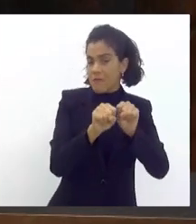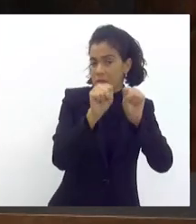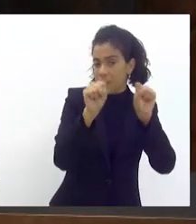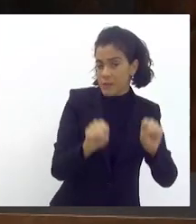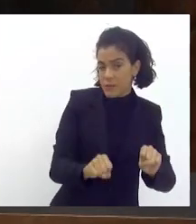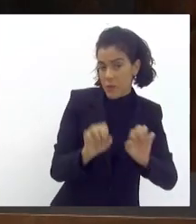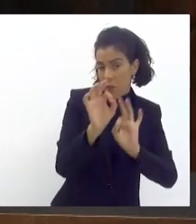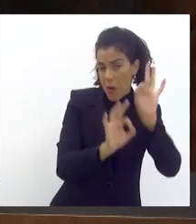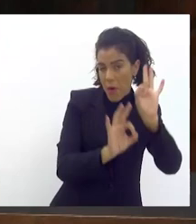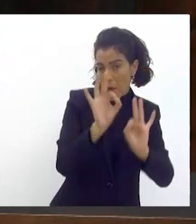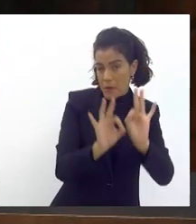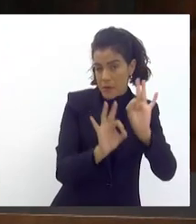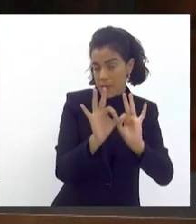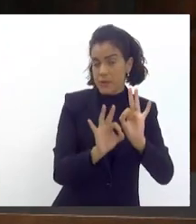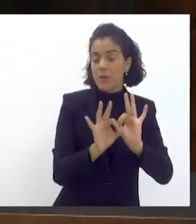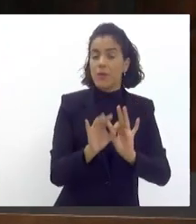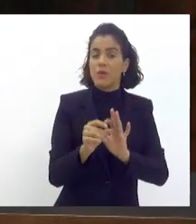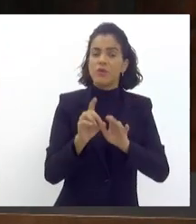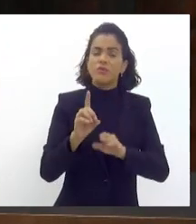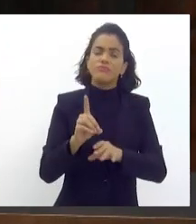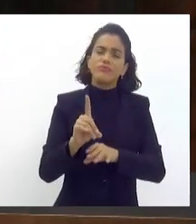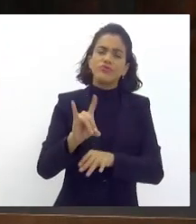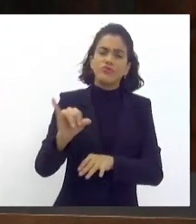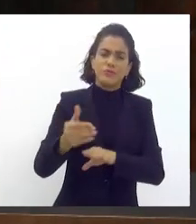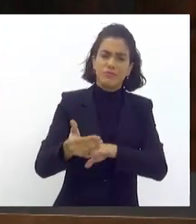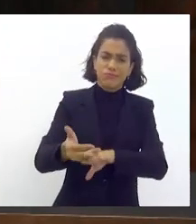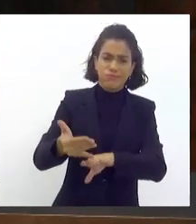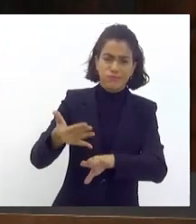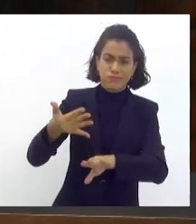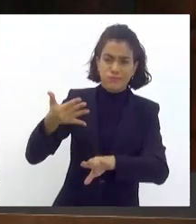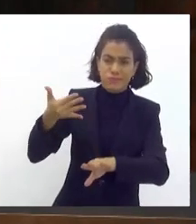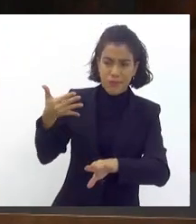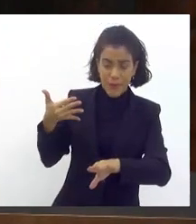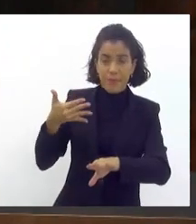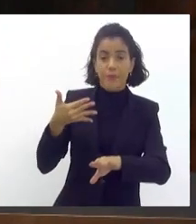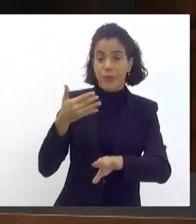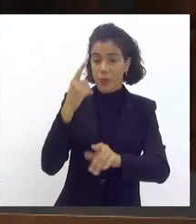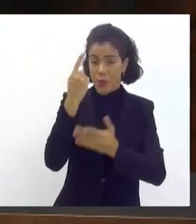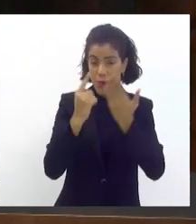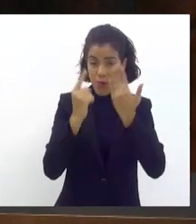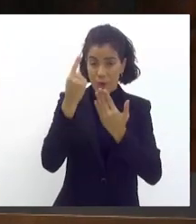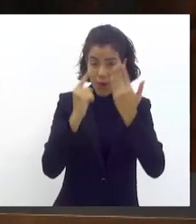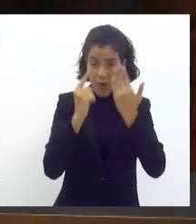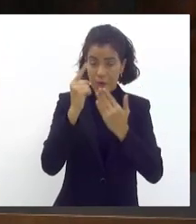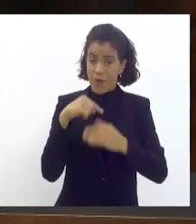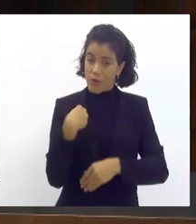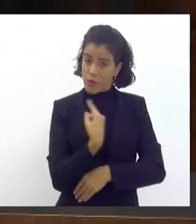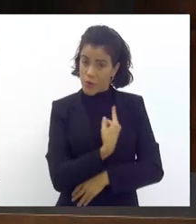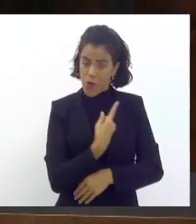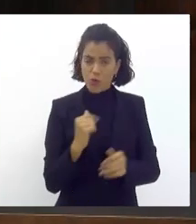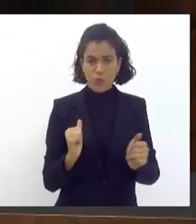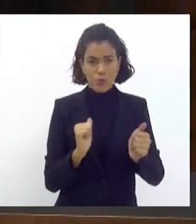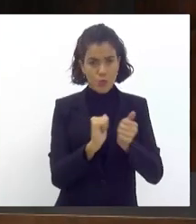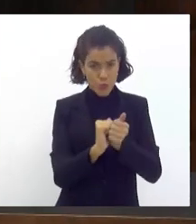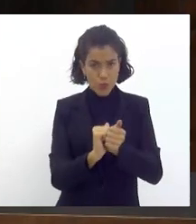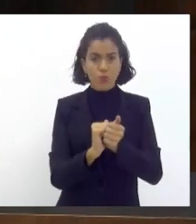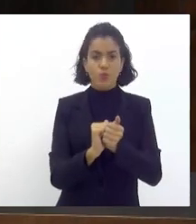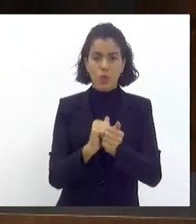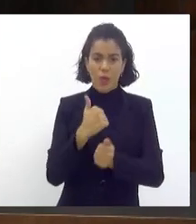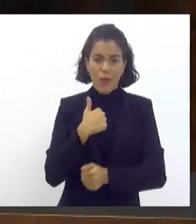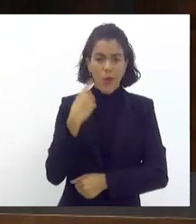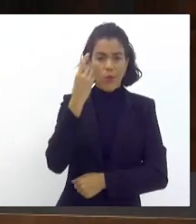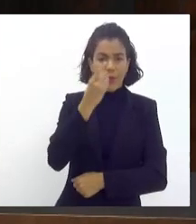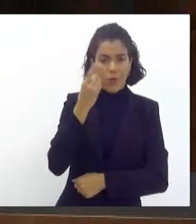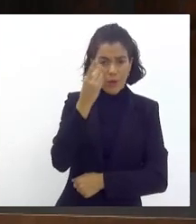Nós, dias antes do início do carnaval desse ano, nós estivemos juntos, eu,